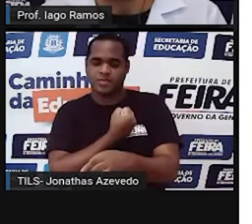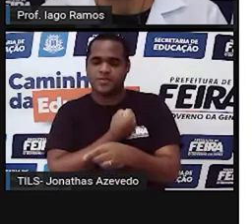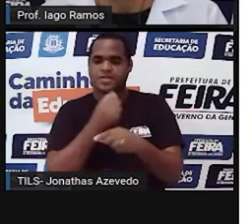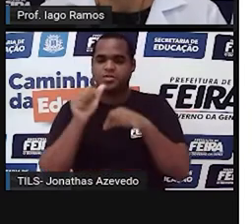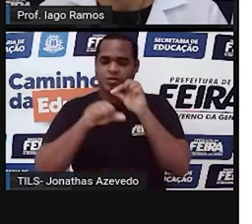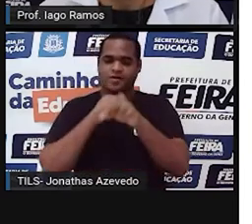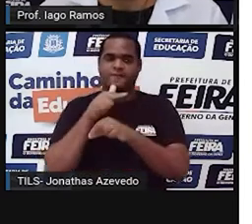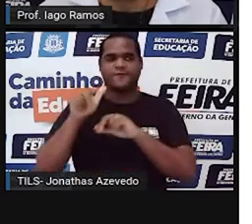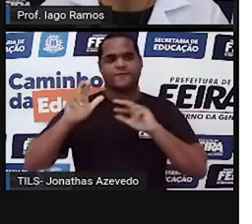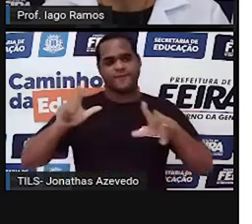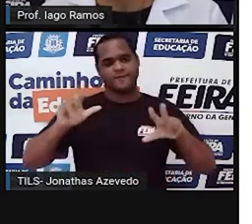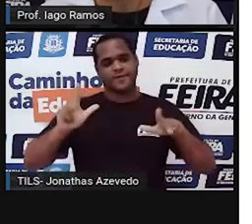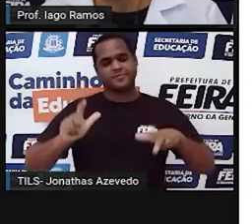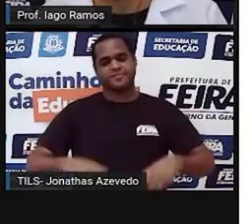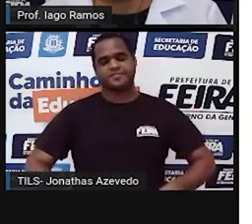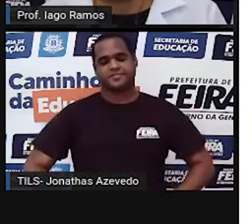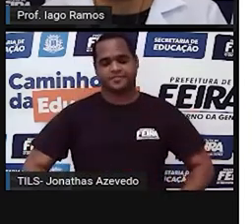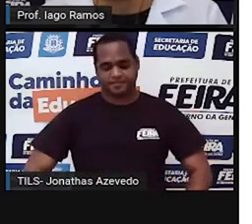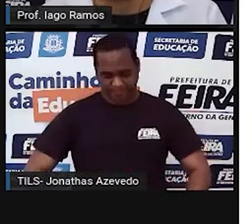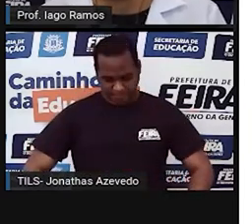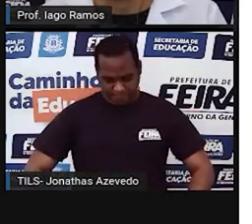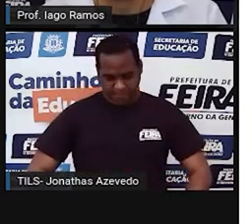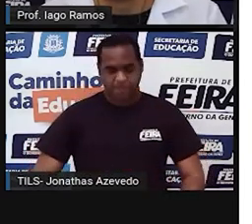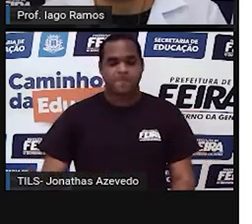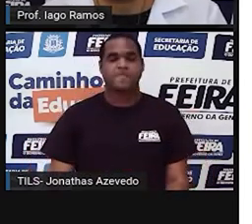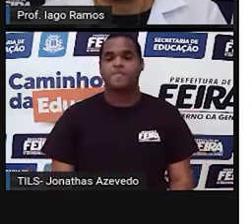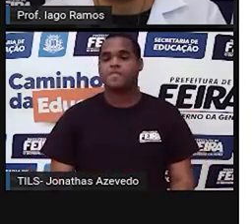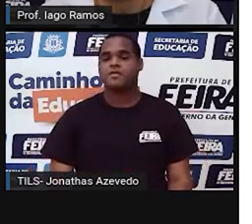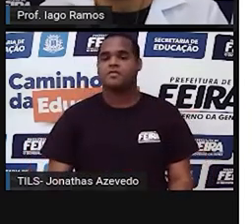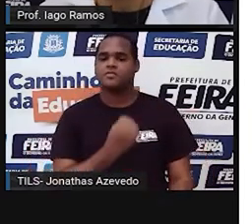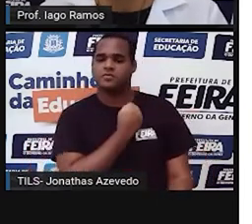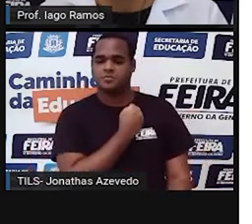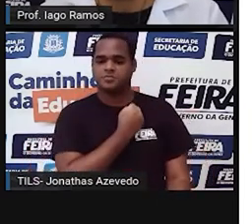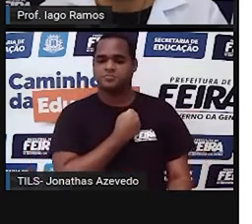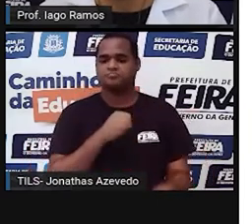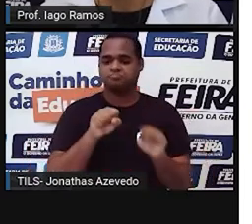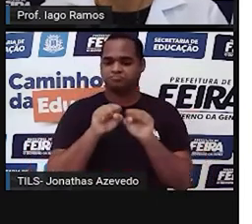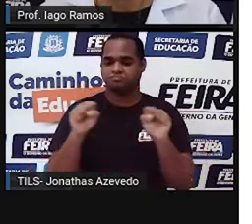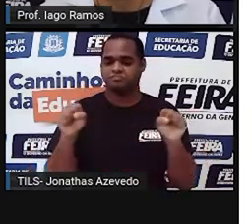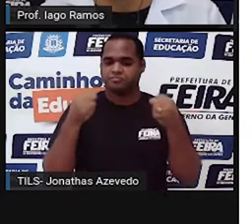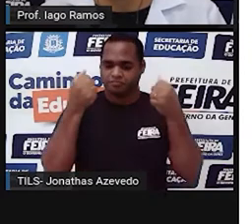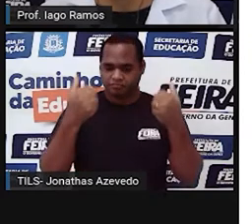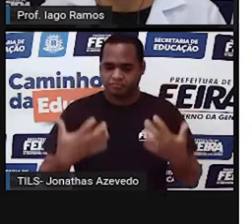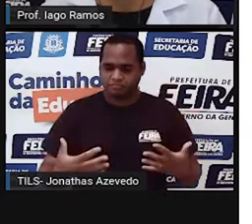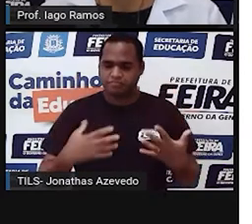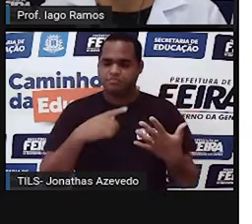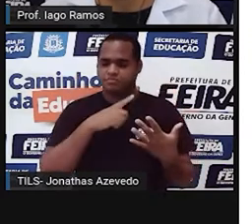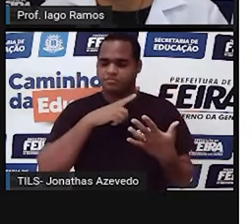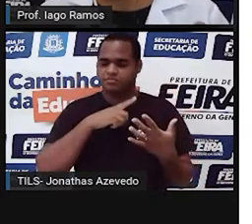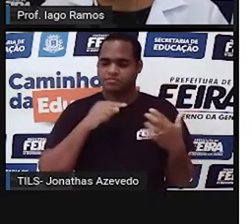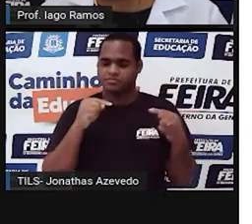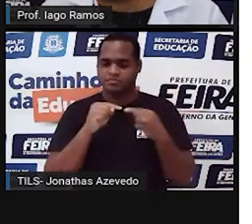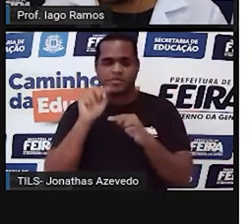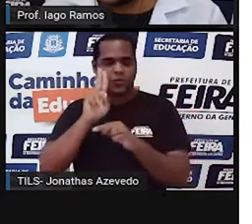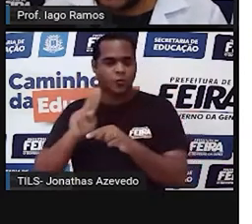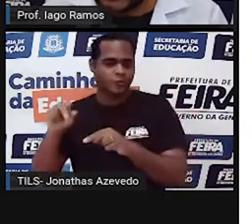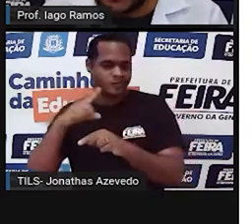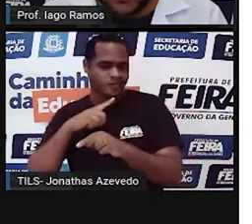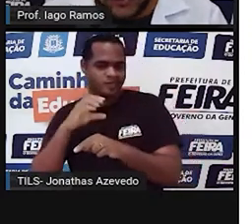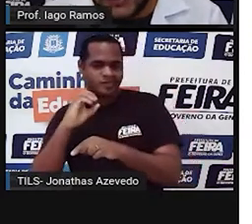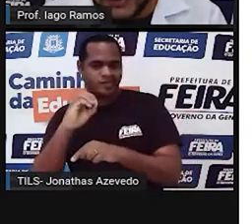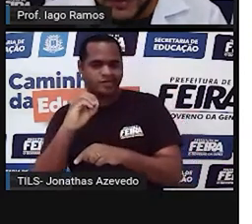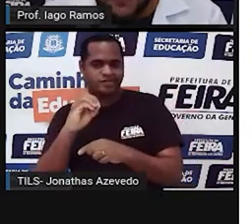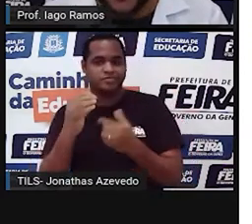bom? E o nosso sistema de numeração decimal é um sistema que faz uso do algarismo 0.